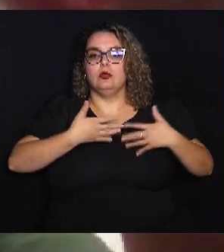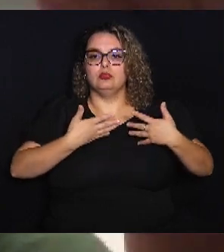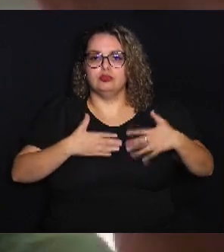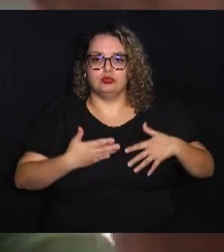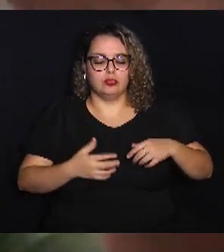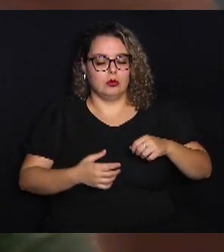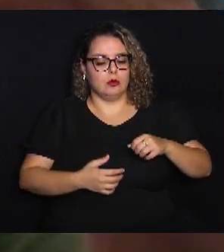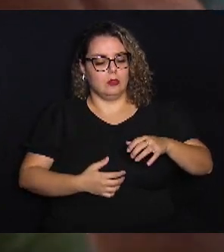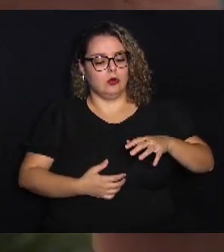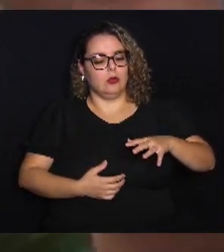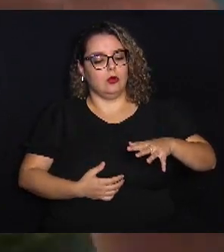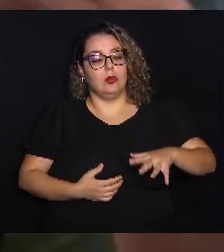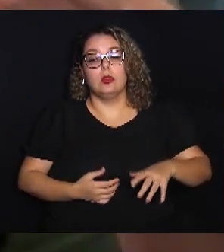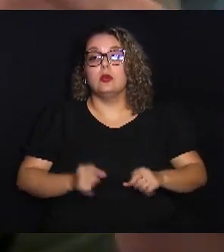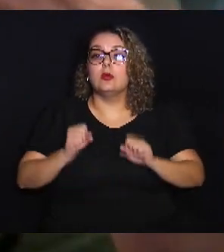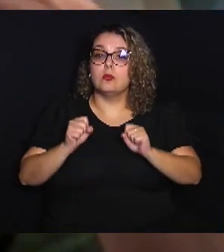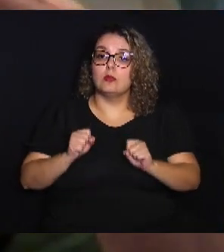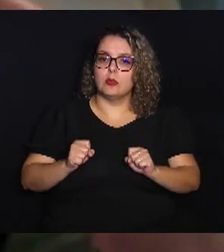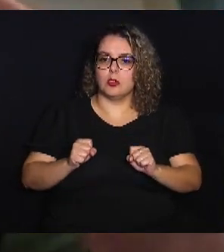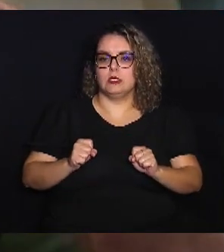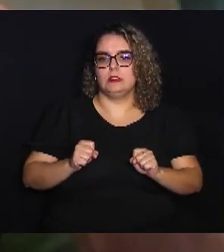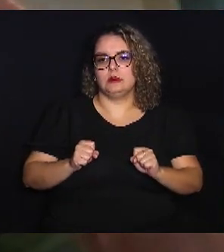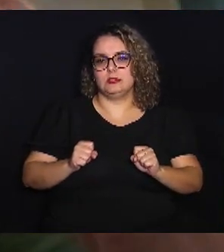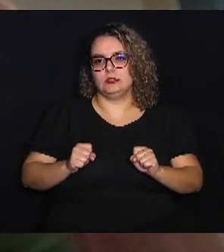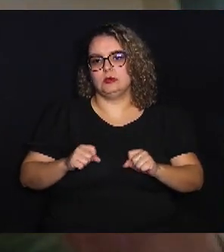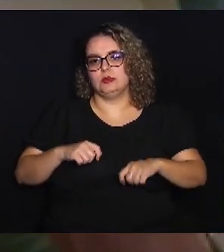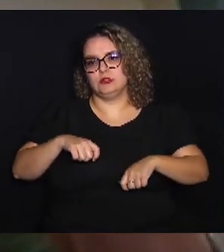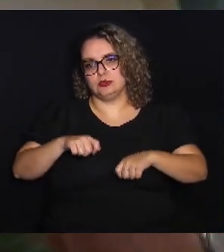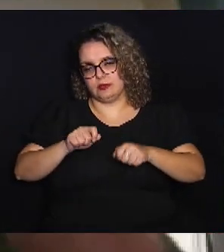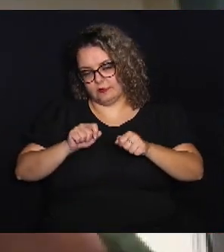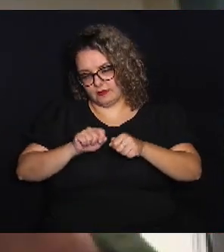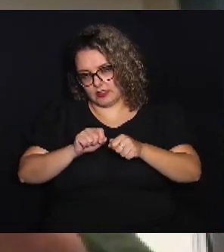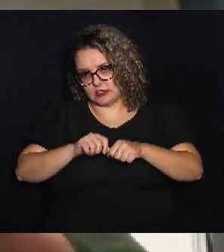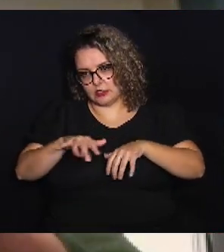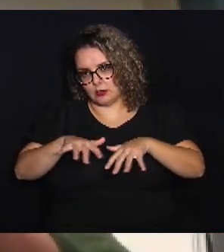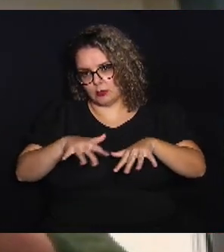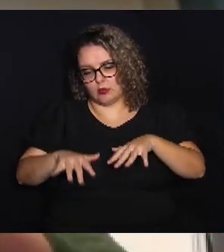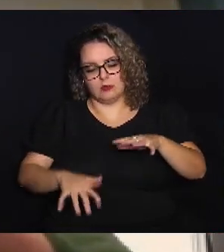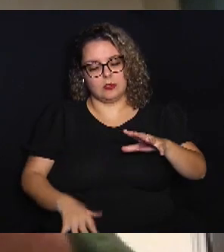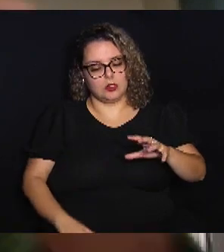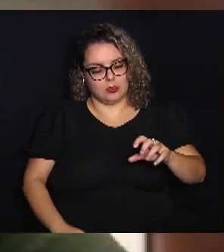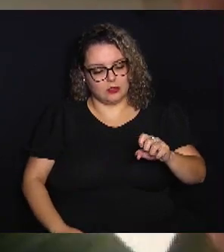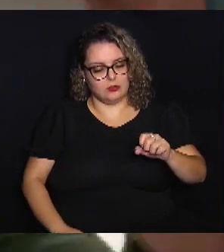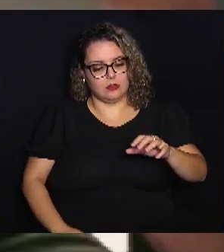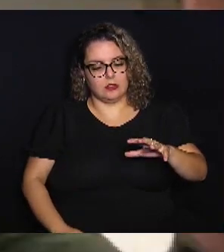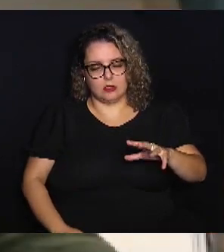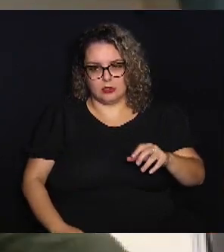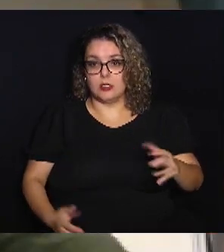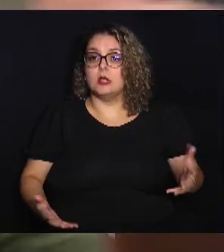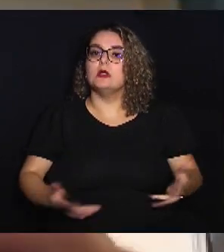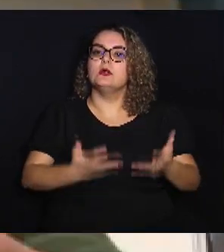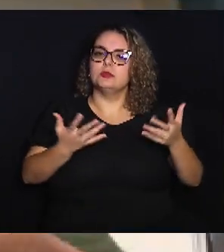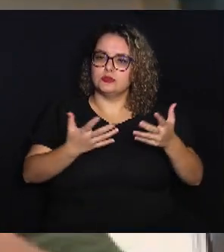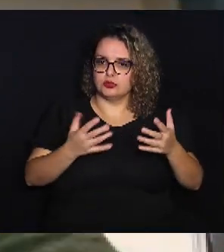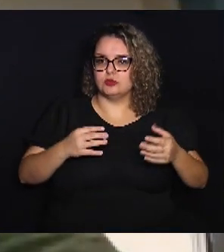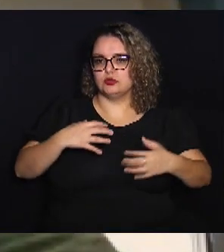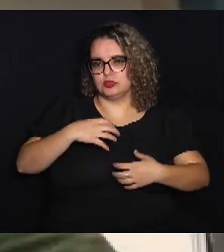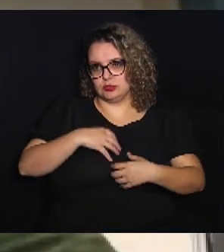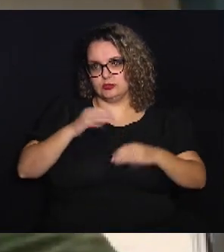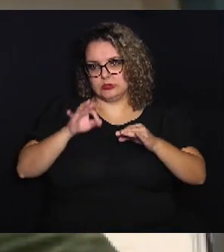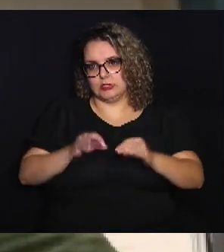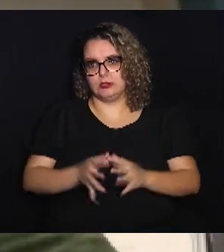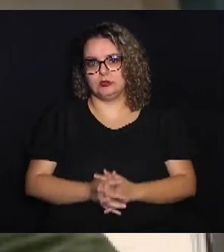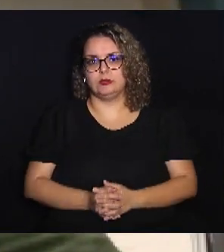mão e ele ter a possibilidade de fazer o movimento sendo estimulado de maneira